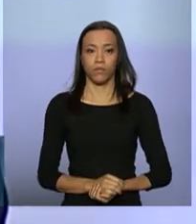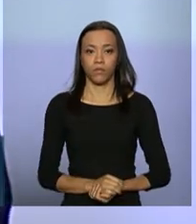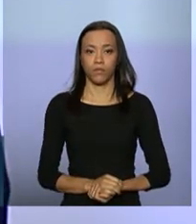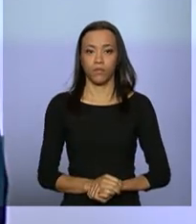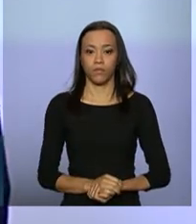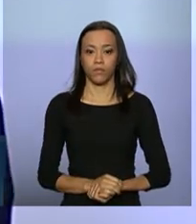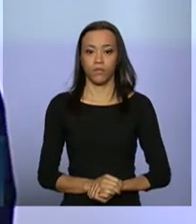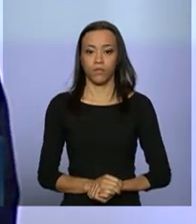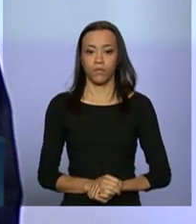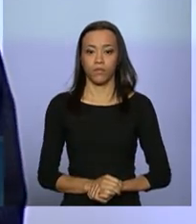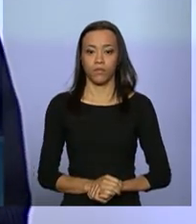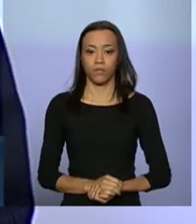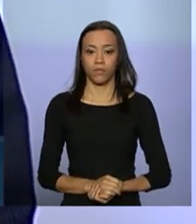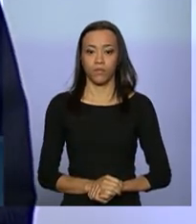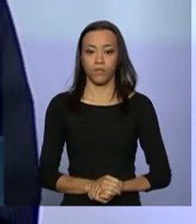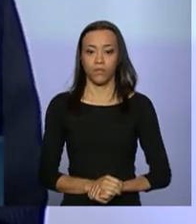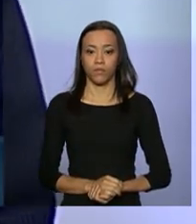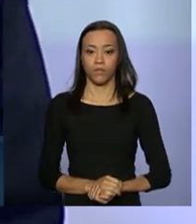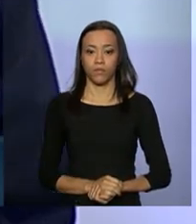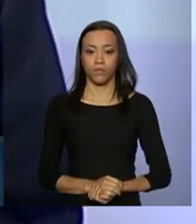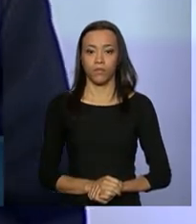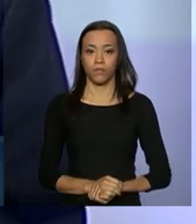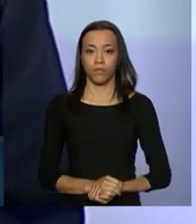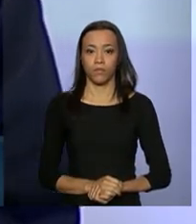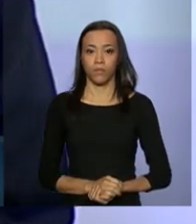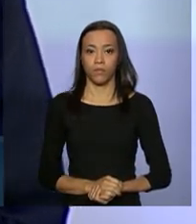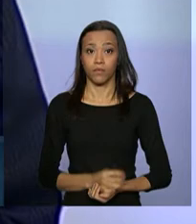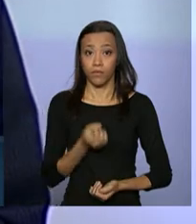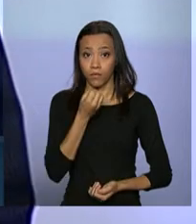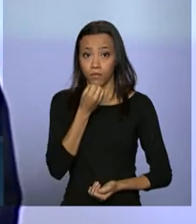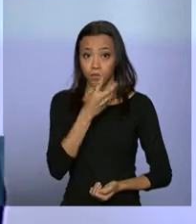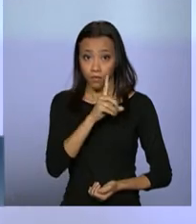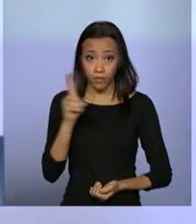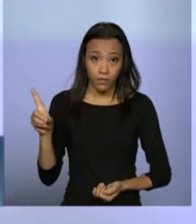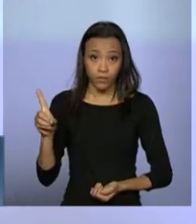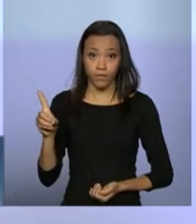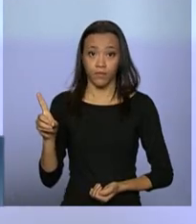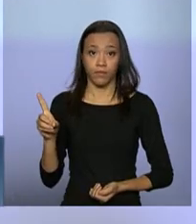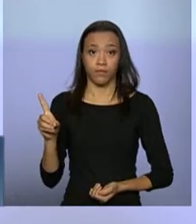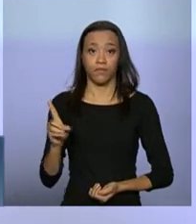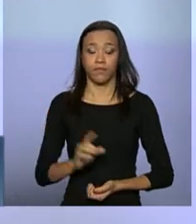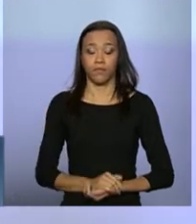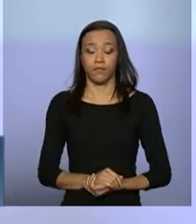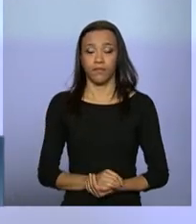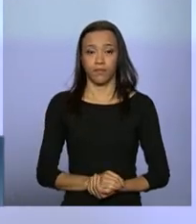Está dormindo ainda, não é? Bom dia. Bom dia.